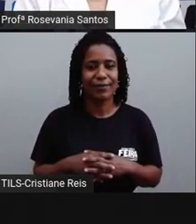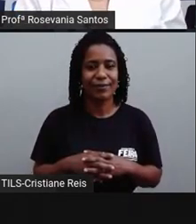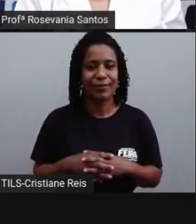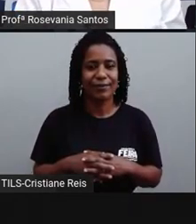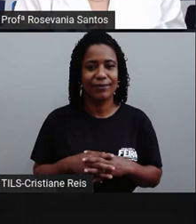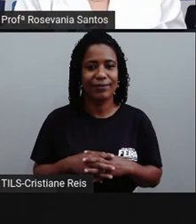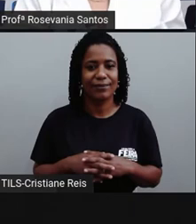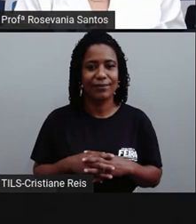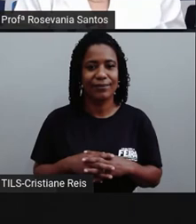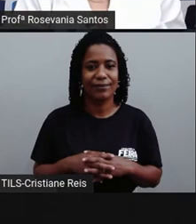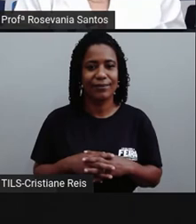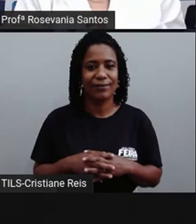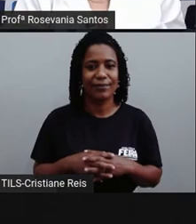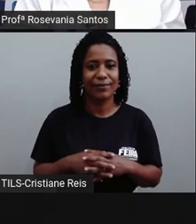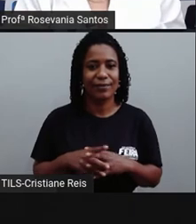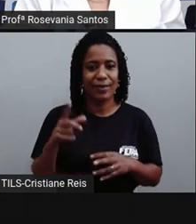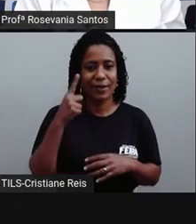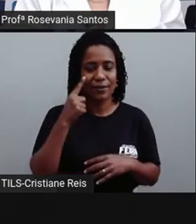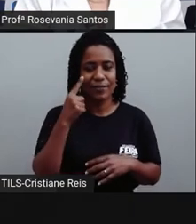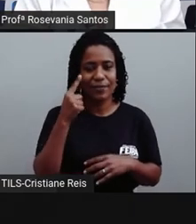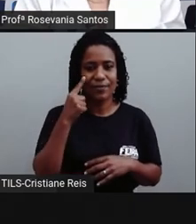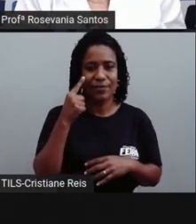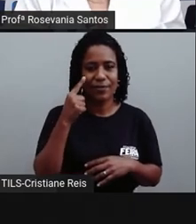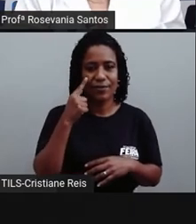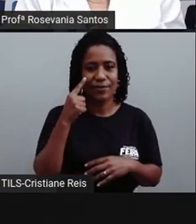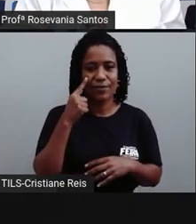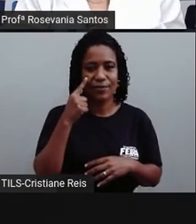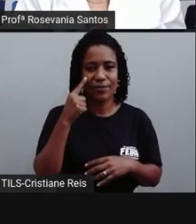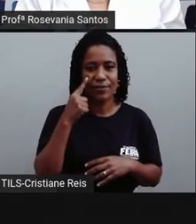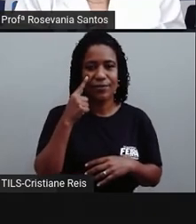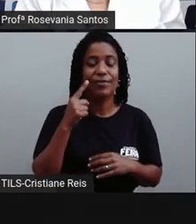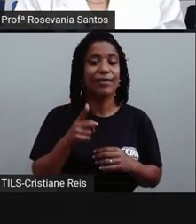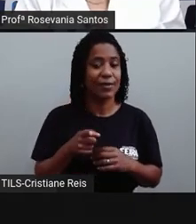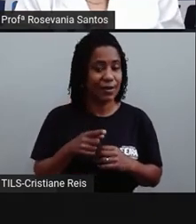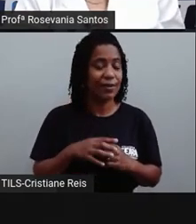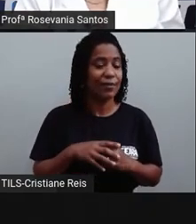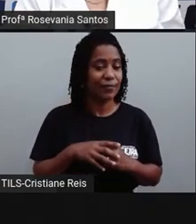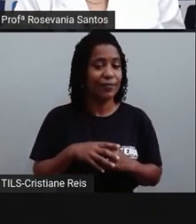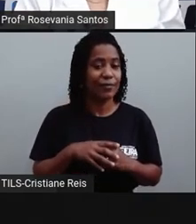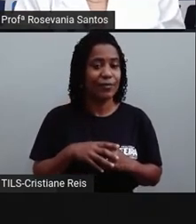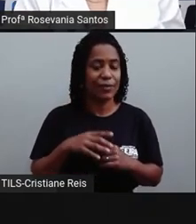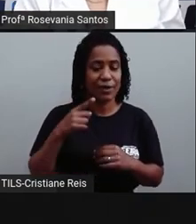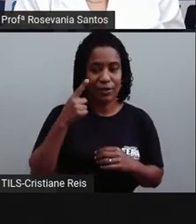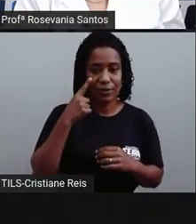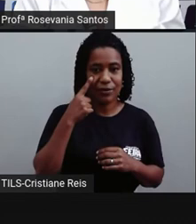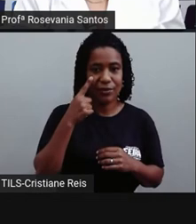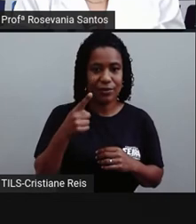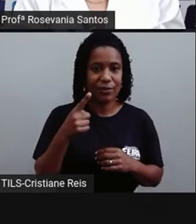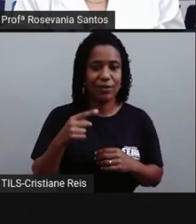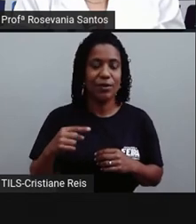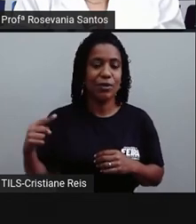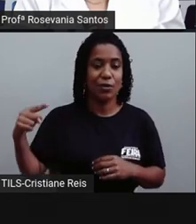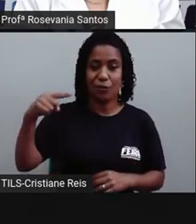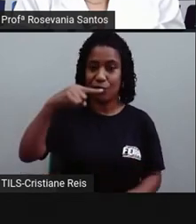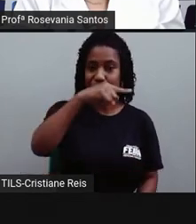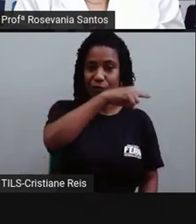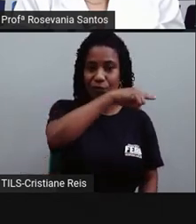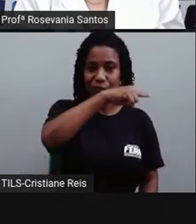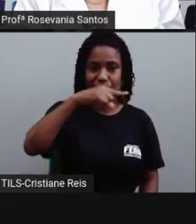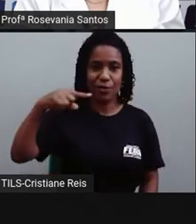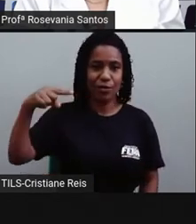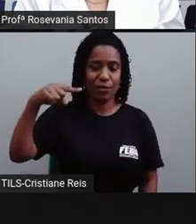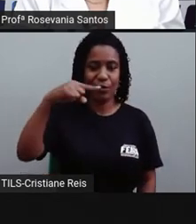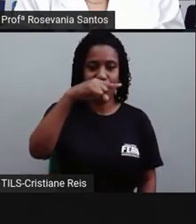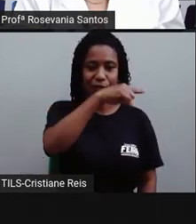a setinha indicando. Quando eu caminho no sentido, indo para leste, não importa que eu esteja